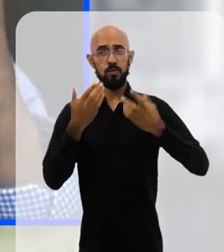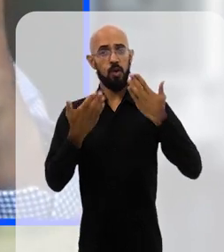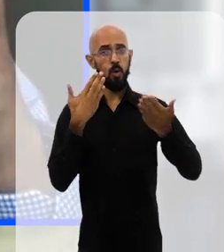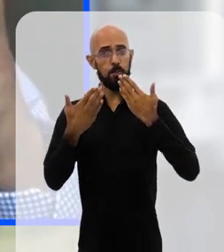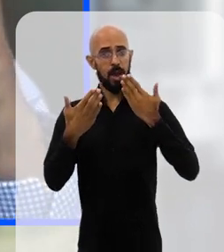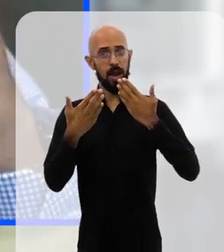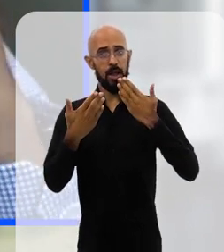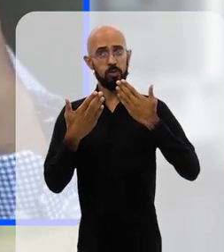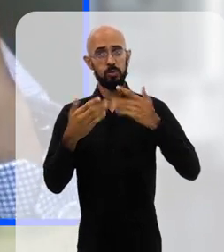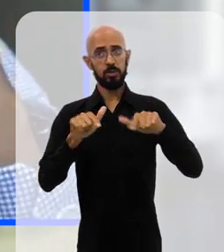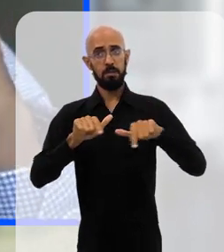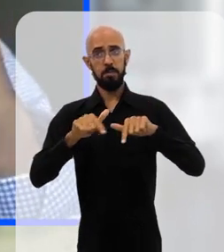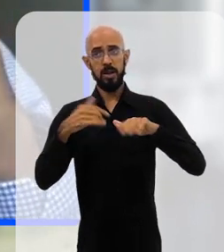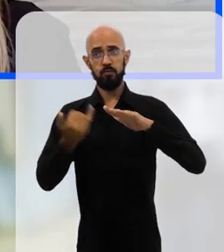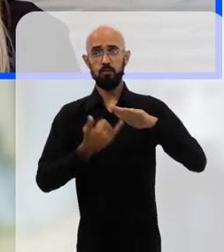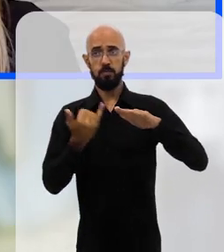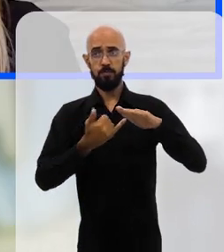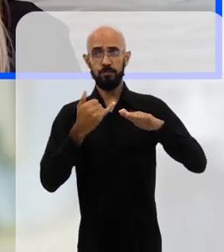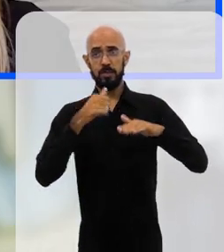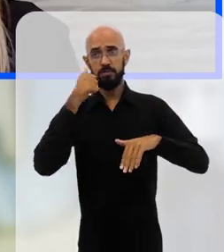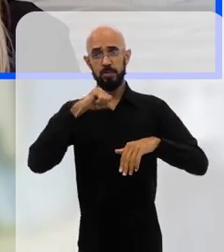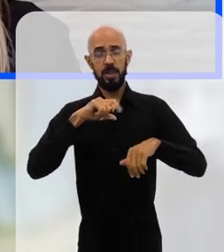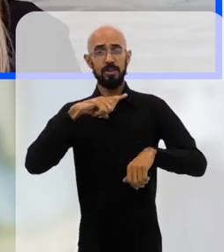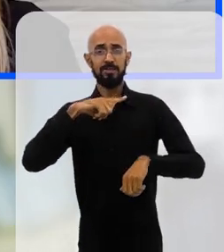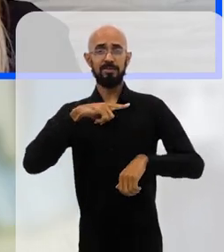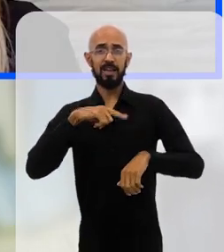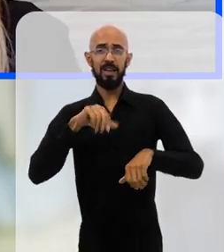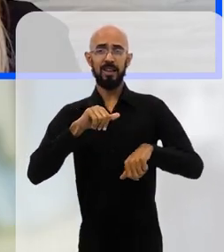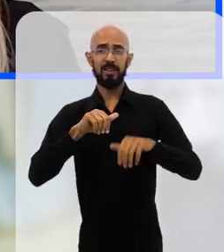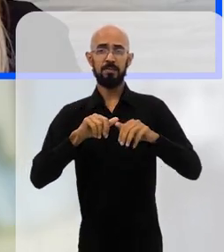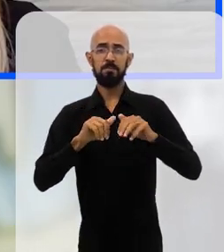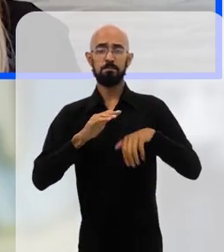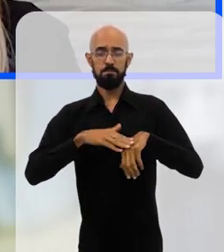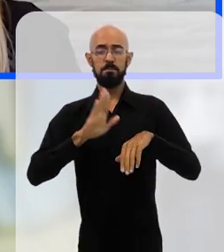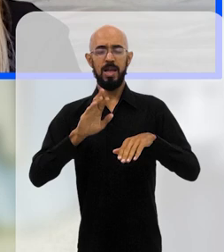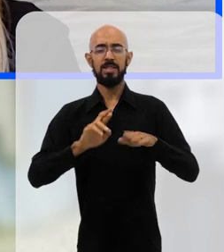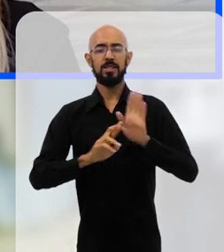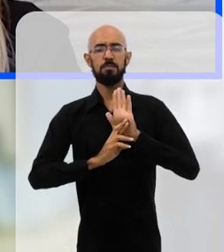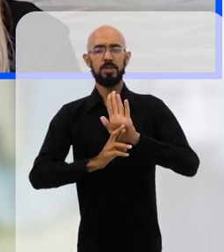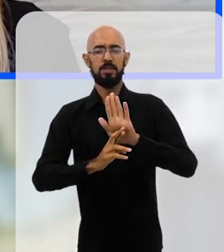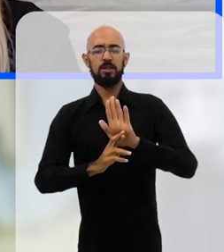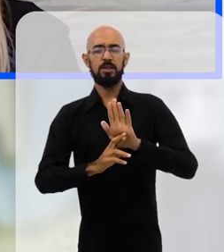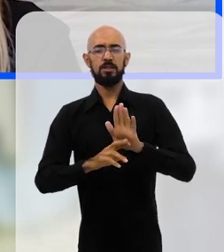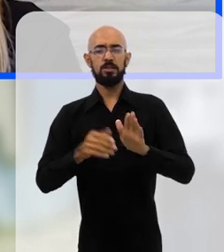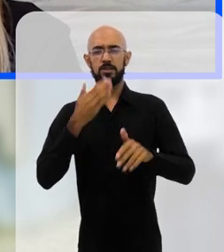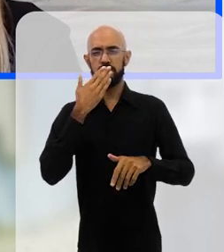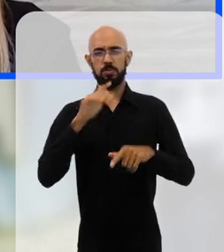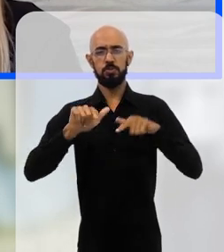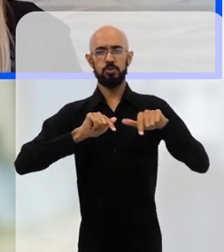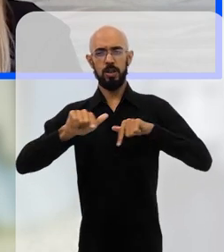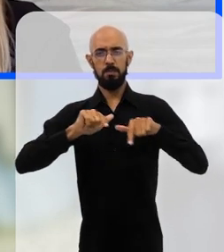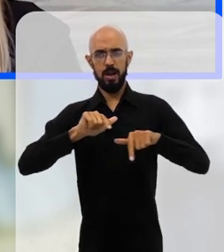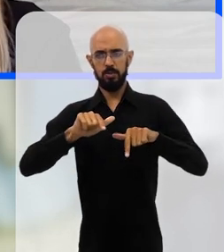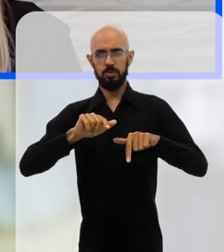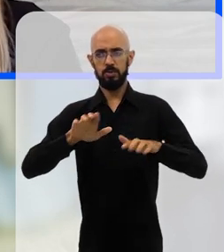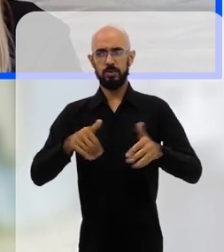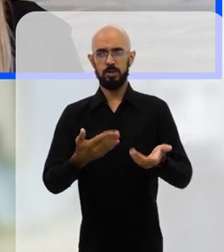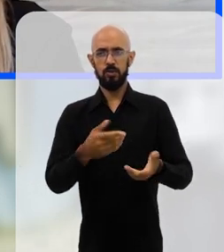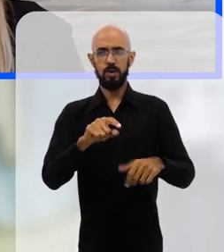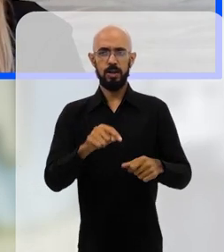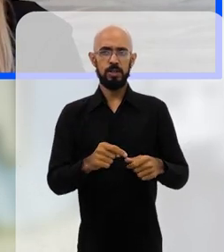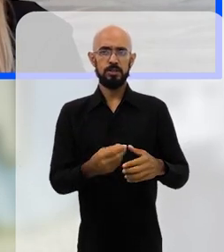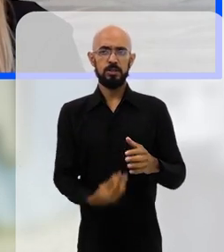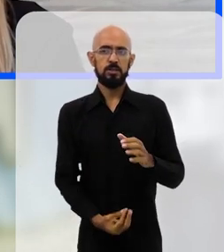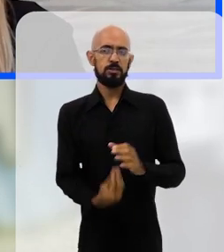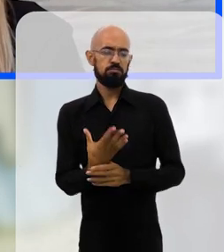informal, há uma parcela maior, as mulheres estão sobre representadas nesse tipo de trabalho, então elas tiveram um impacto